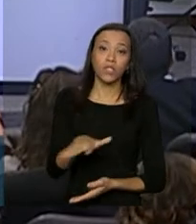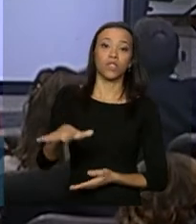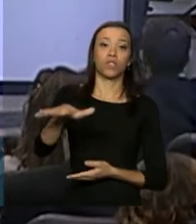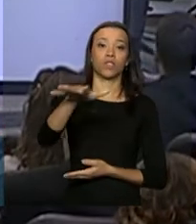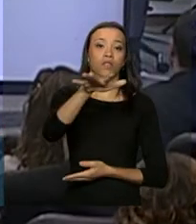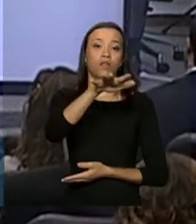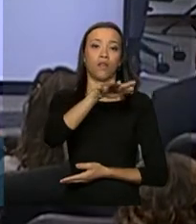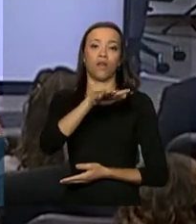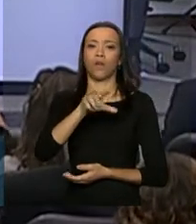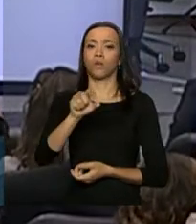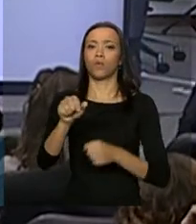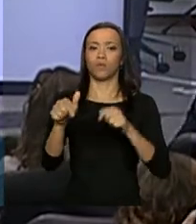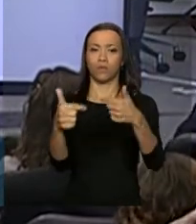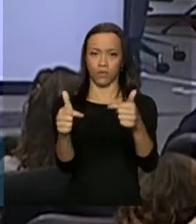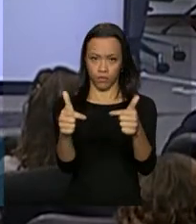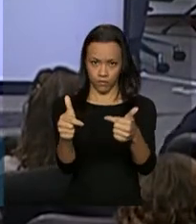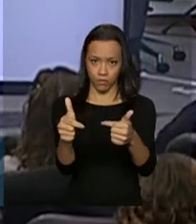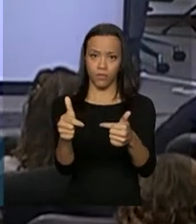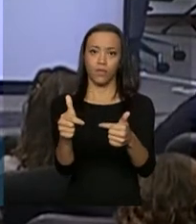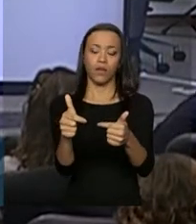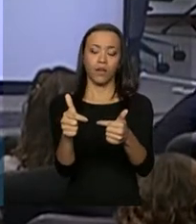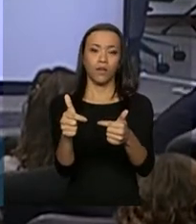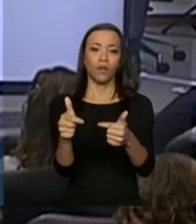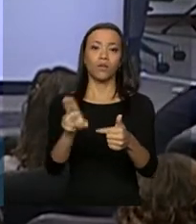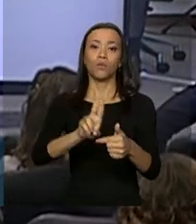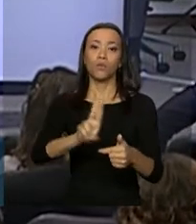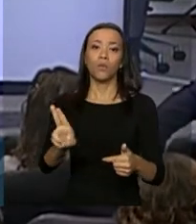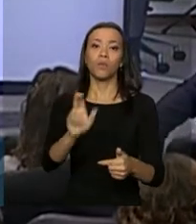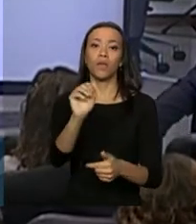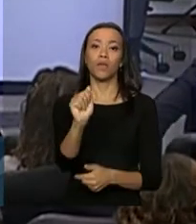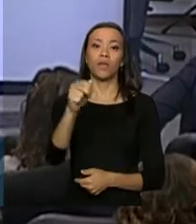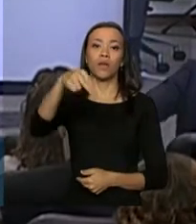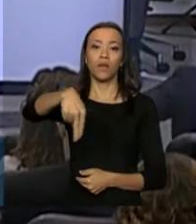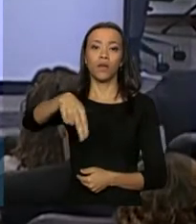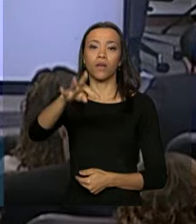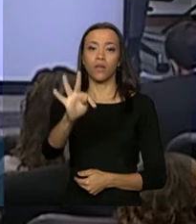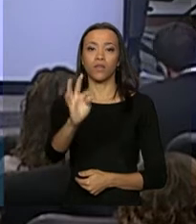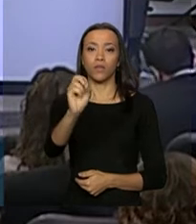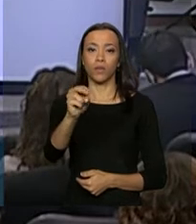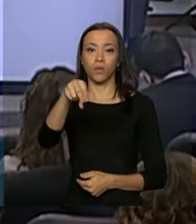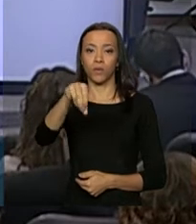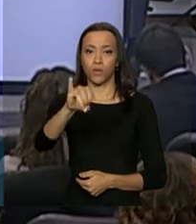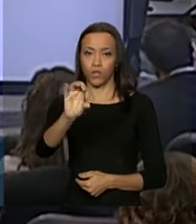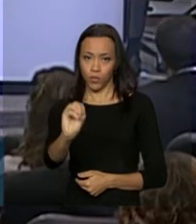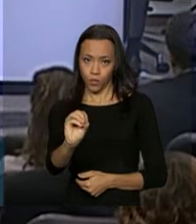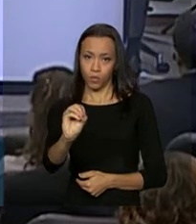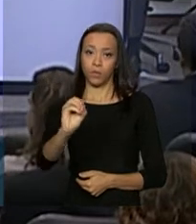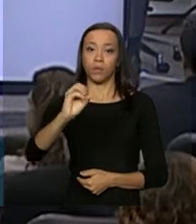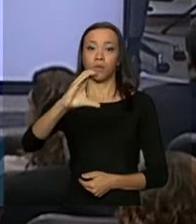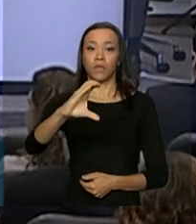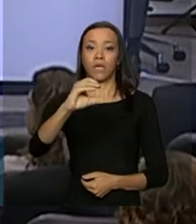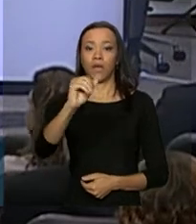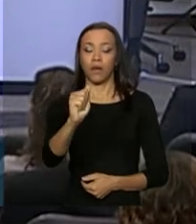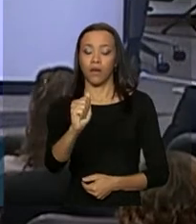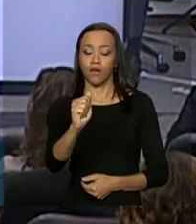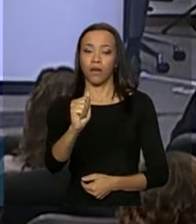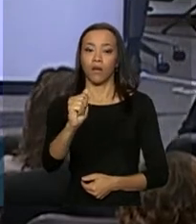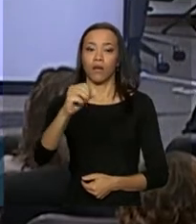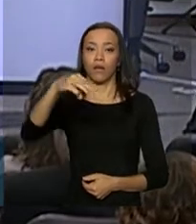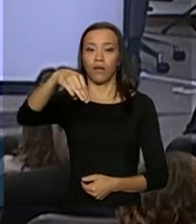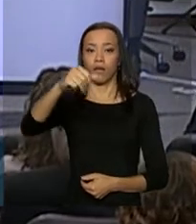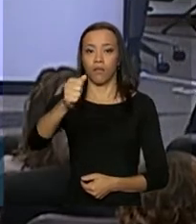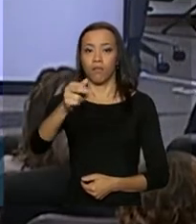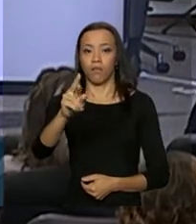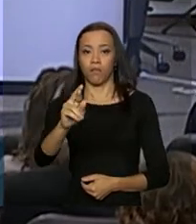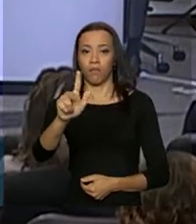do trabalho do nosso Luiz Antônio Camargo, parceiro do Ministério do Trabalho, de todas essas